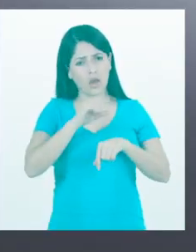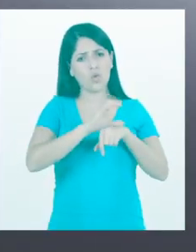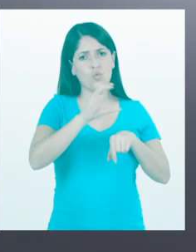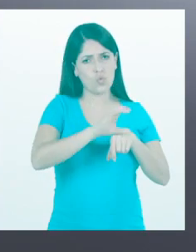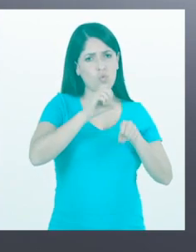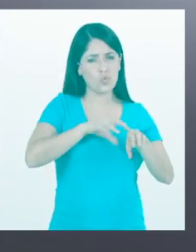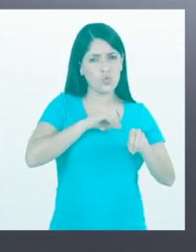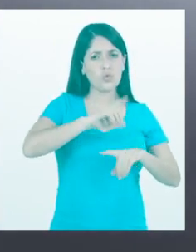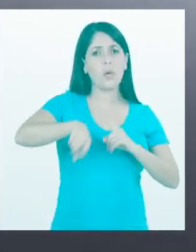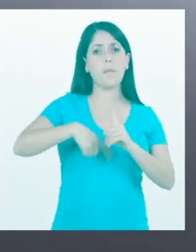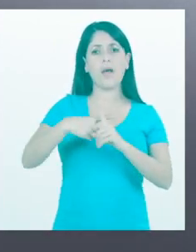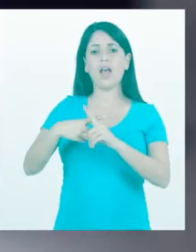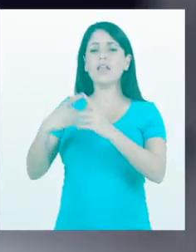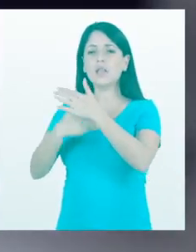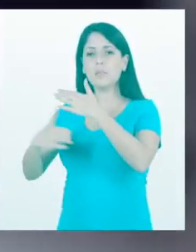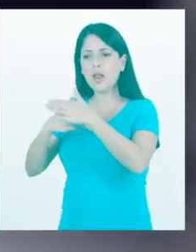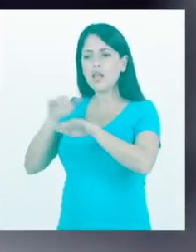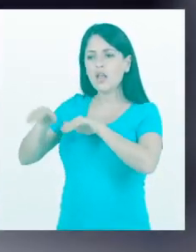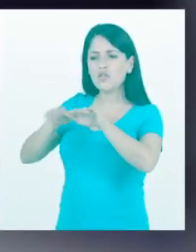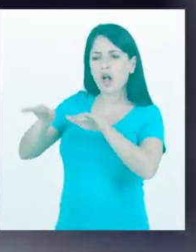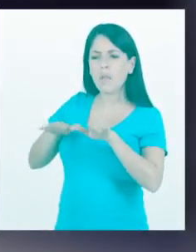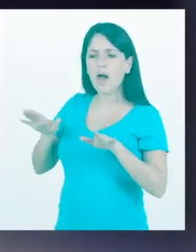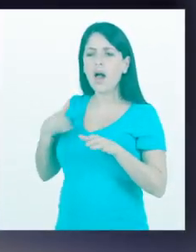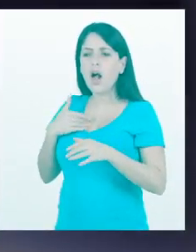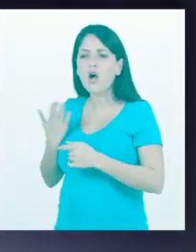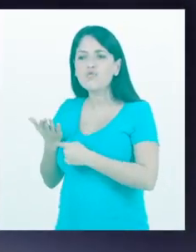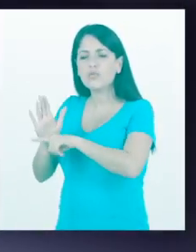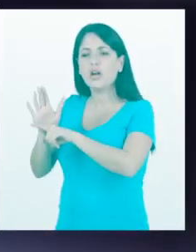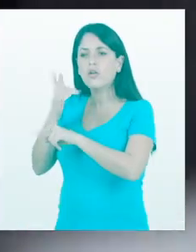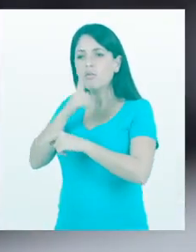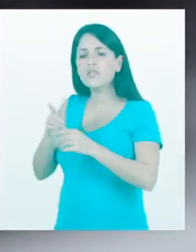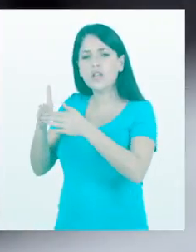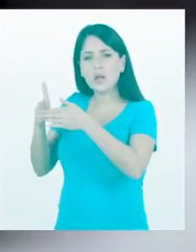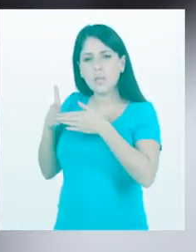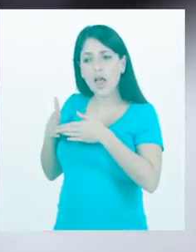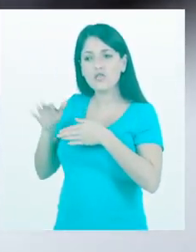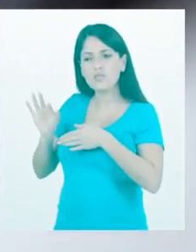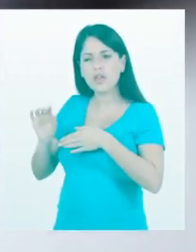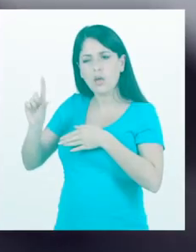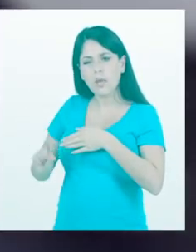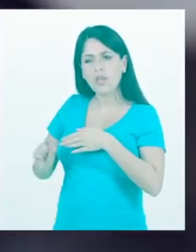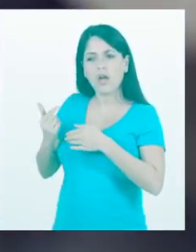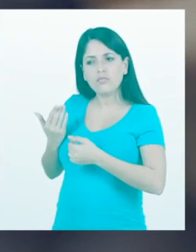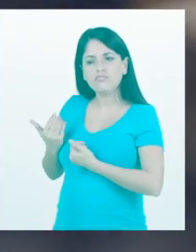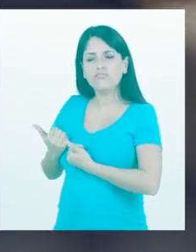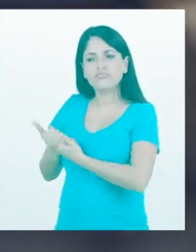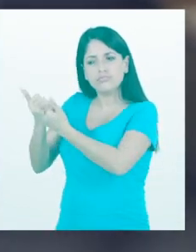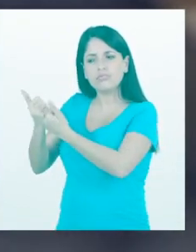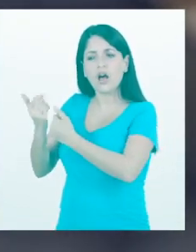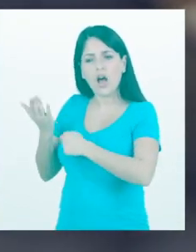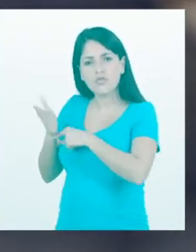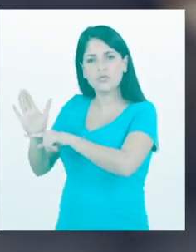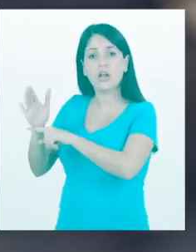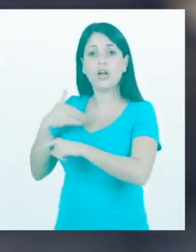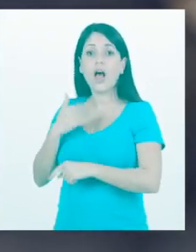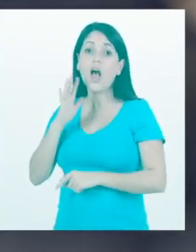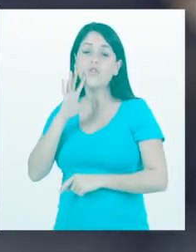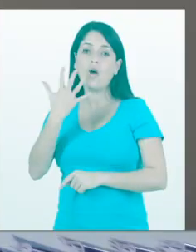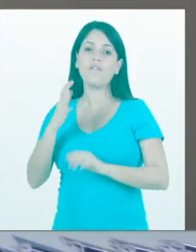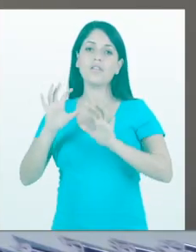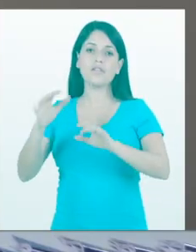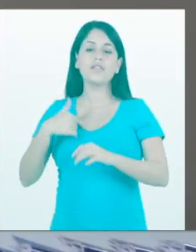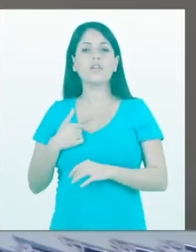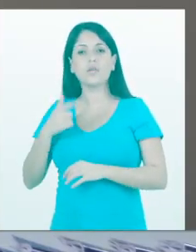trabalhador, vamos atrair empresas, simplificar os processos e facilitar o crédito. É assim que se resolve. Com mais